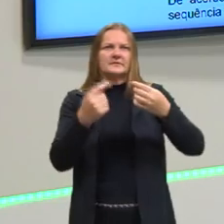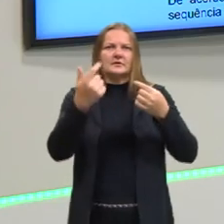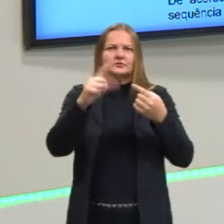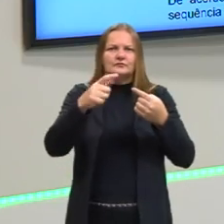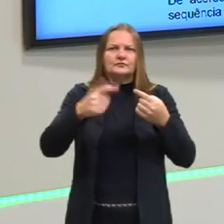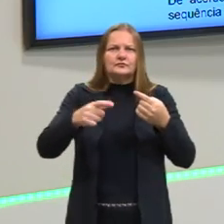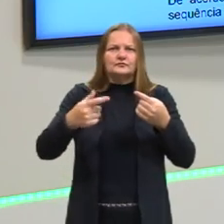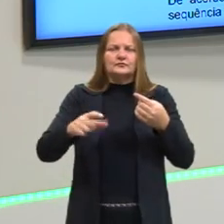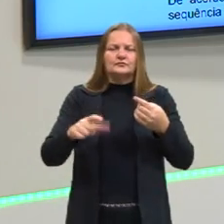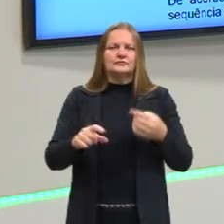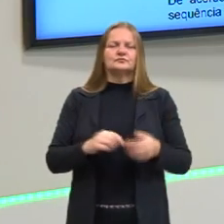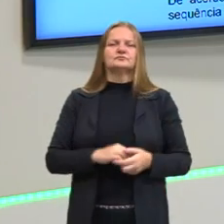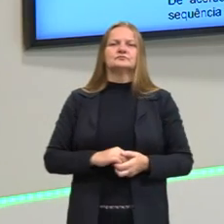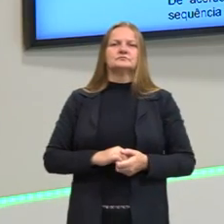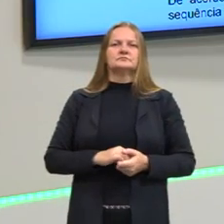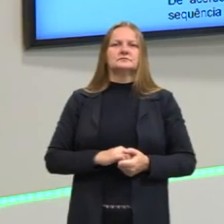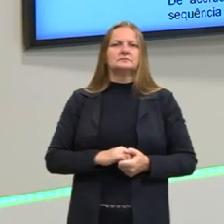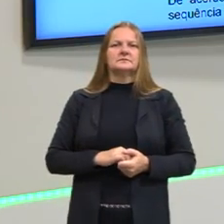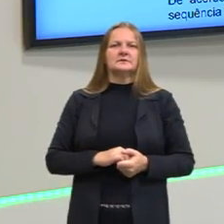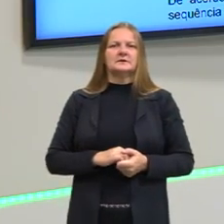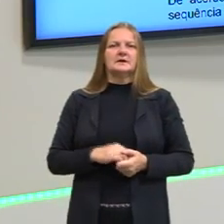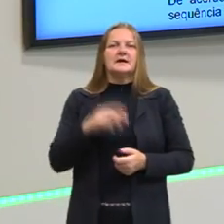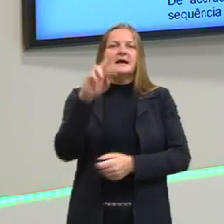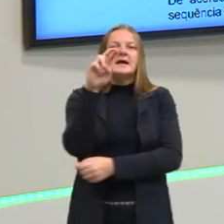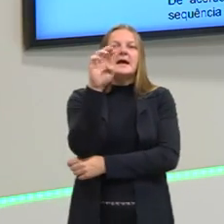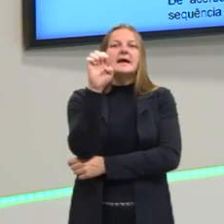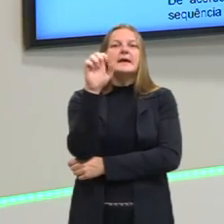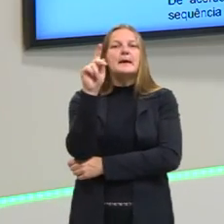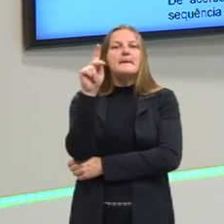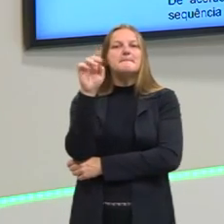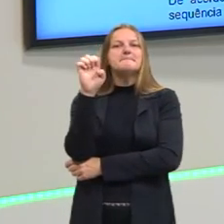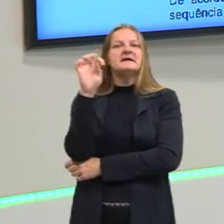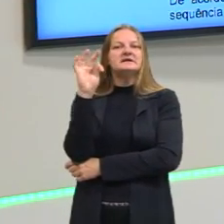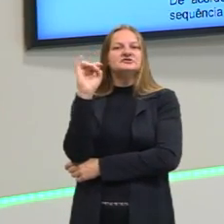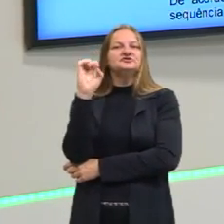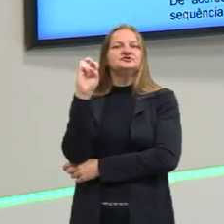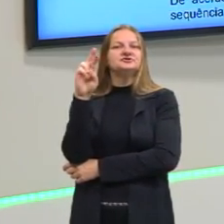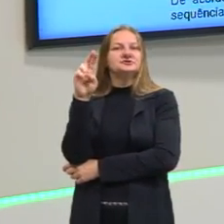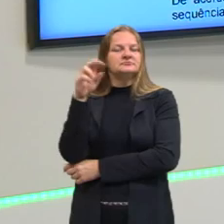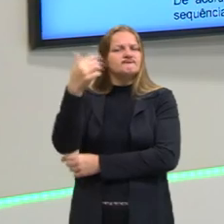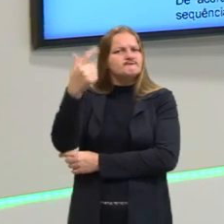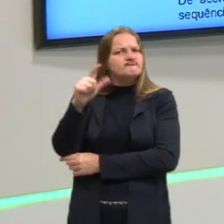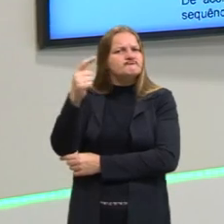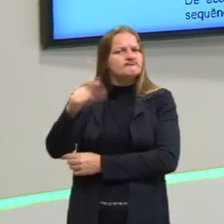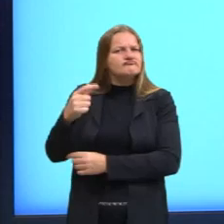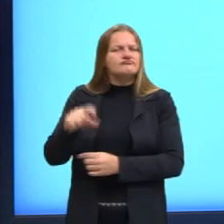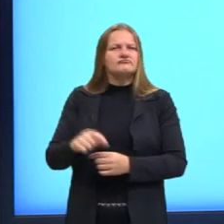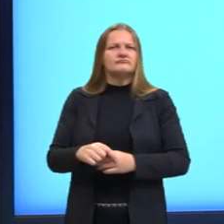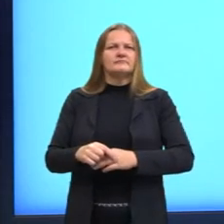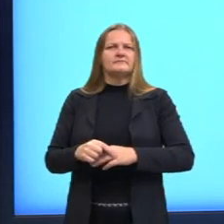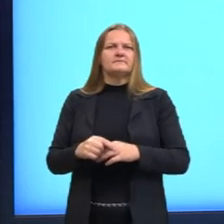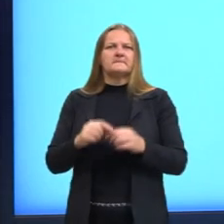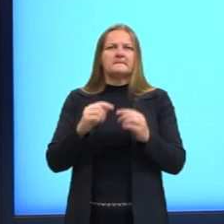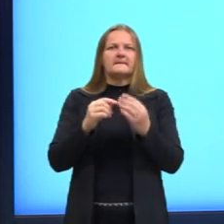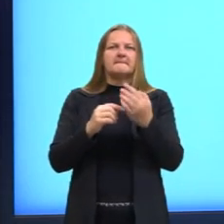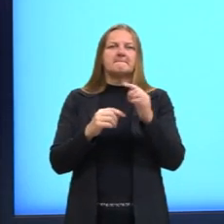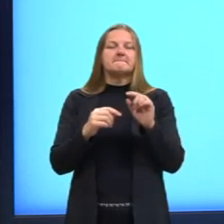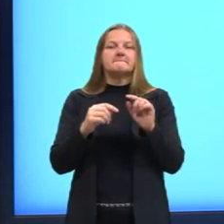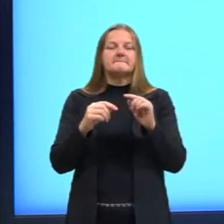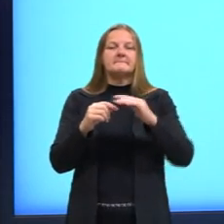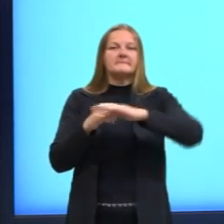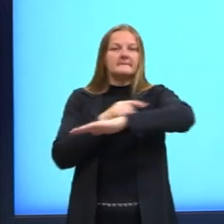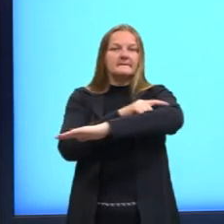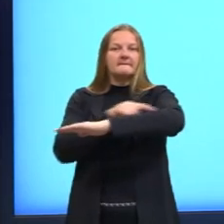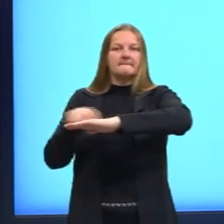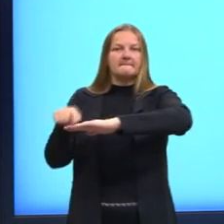passos dois e três. Ou seja, nós vamos repetir o passo onde a metade da próxima figura vai ser composta